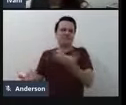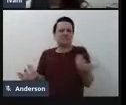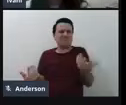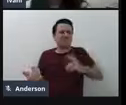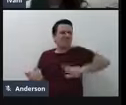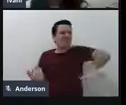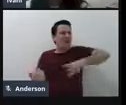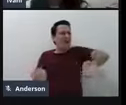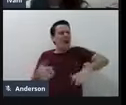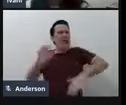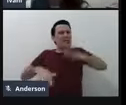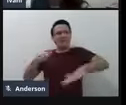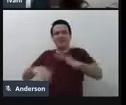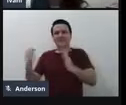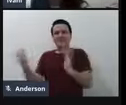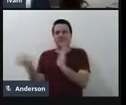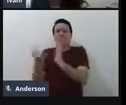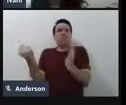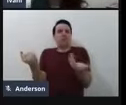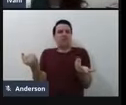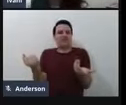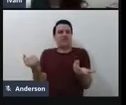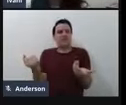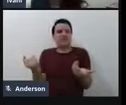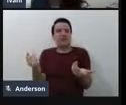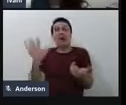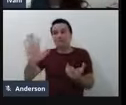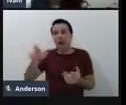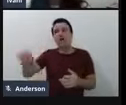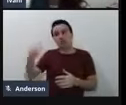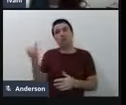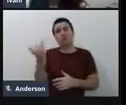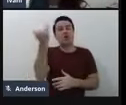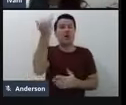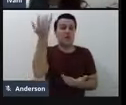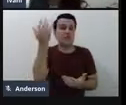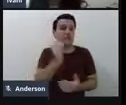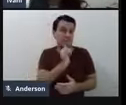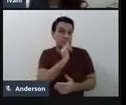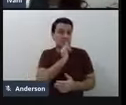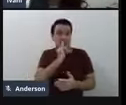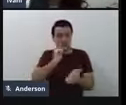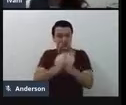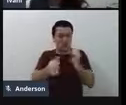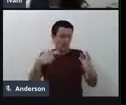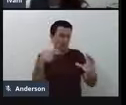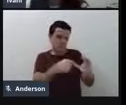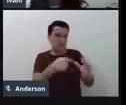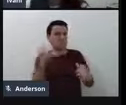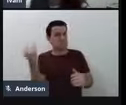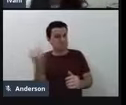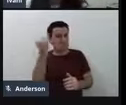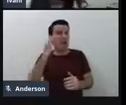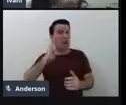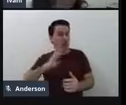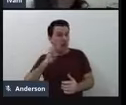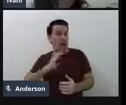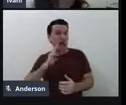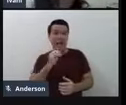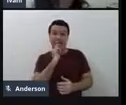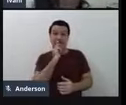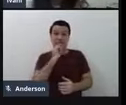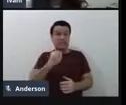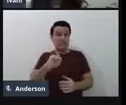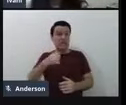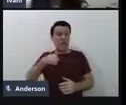os descaracteriza como extremamente importantes, né, como é o caso desse jogo, era muito bacana, se eu fosse uma professora